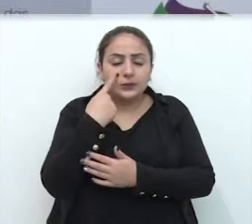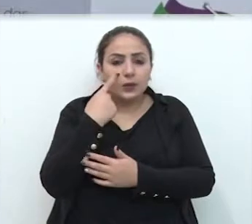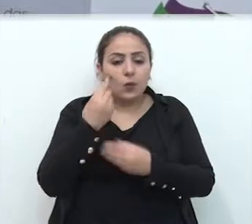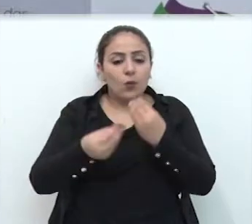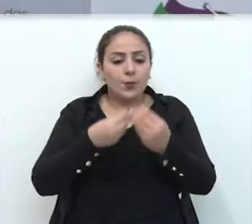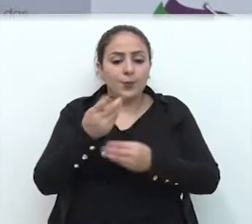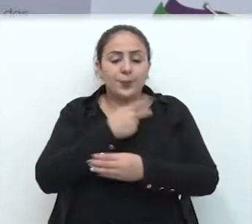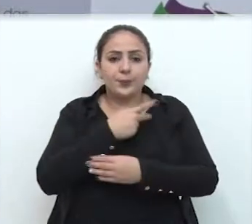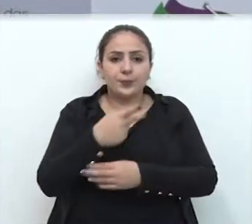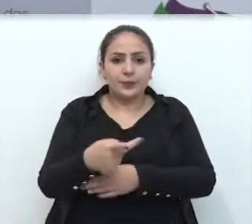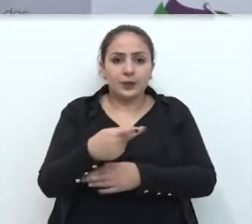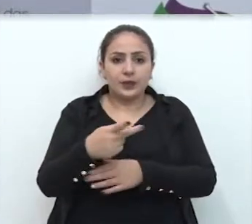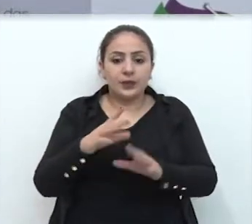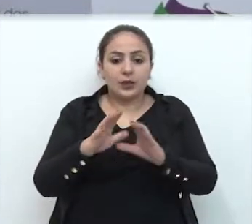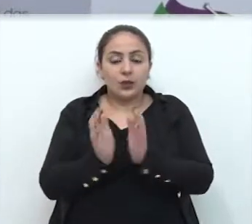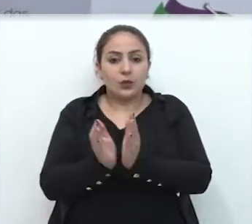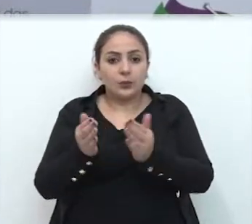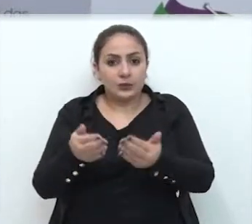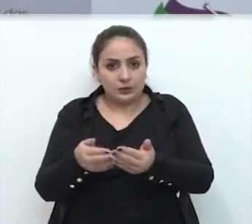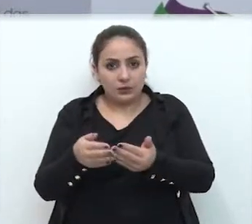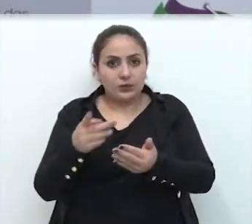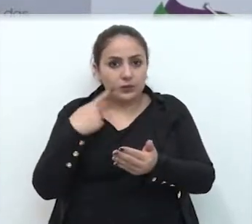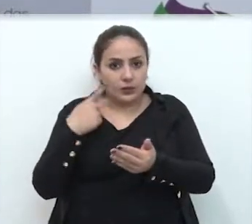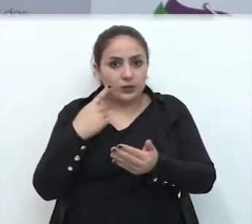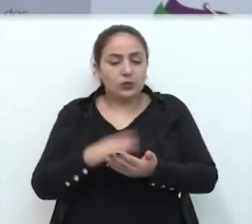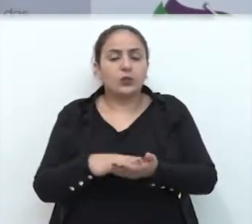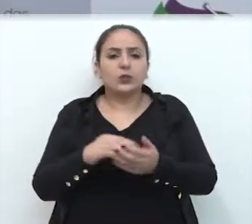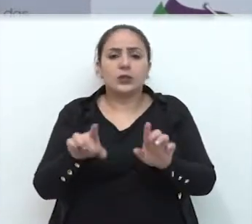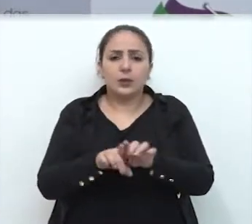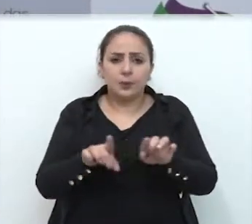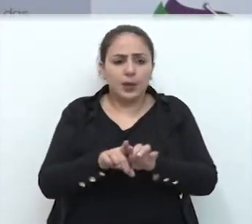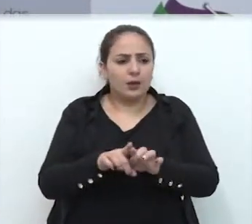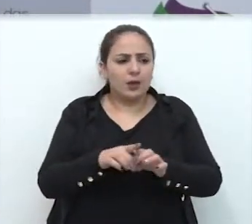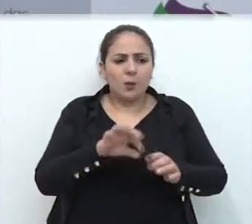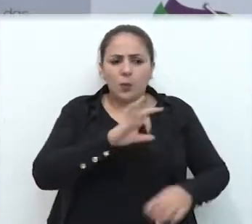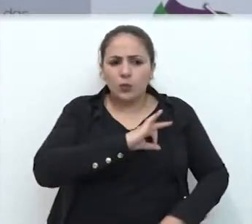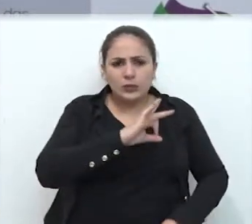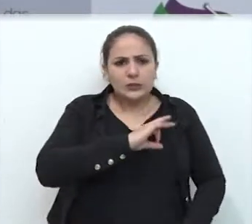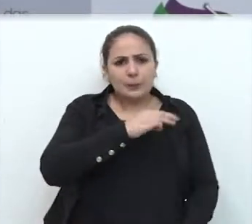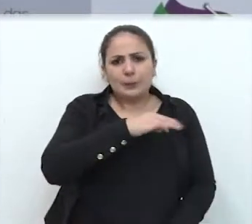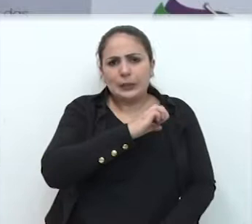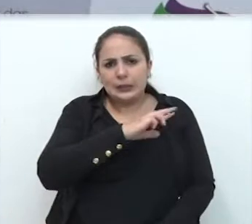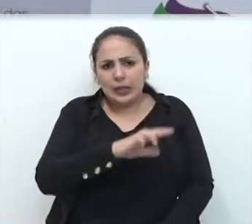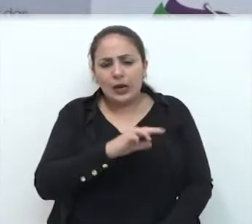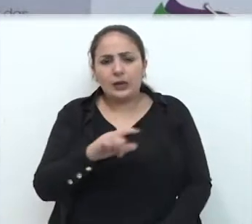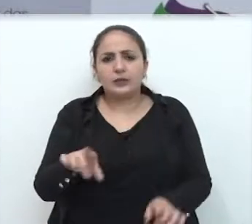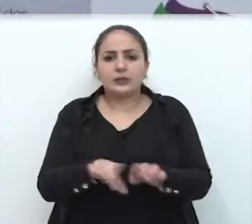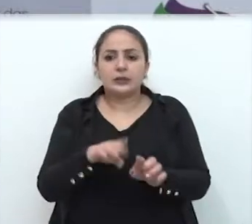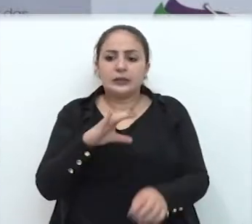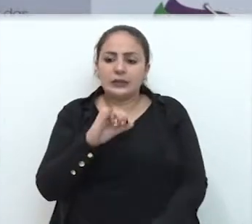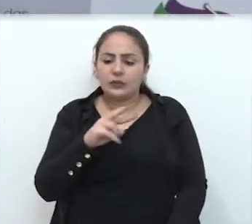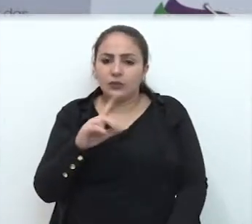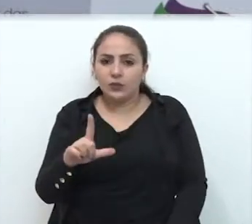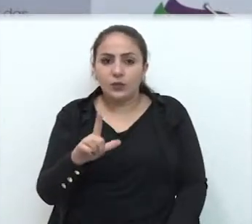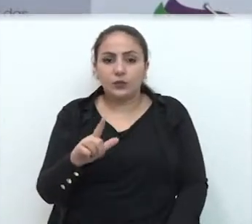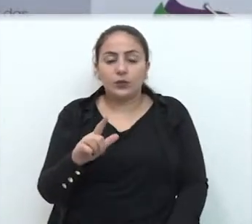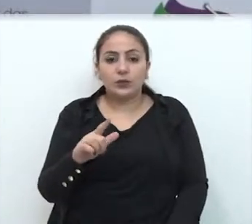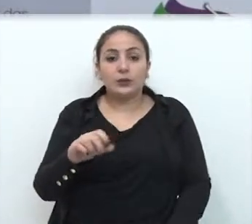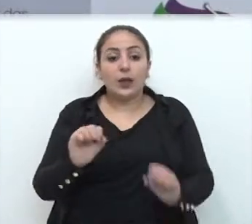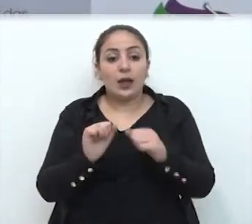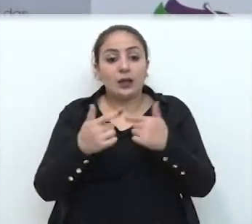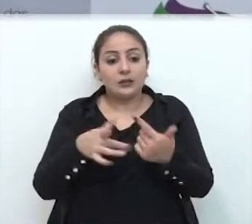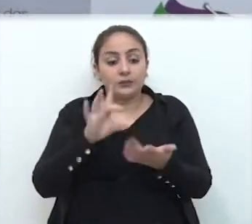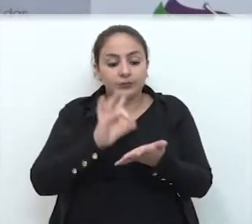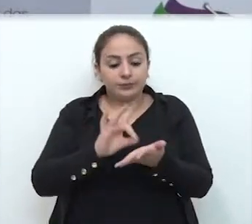medida do possível, enquanto presidente da Frente Parlamentar, cobrado, quer seja Brigada Militar, quer seja Polícia Civil, Prefeitura de Passo Fundo,